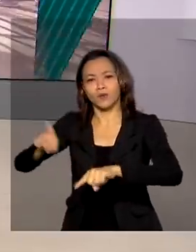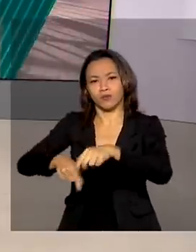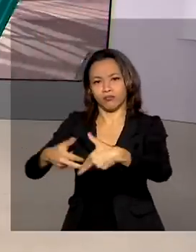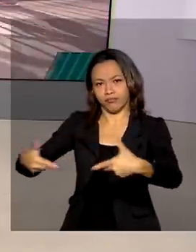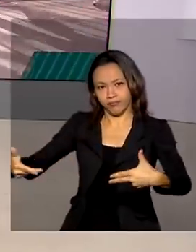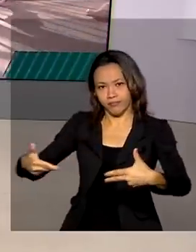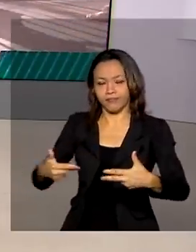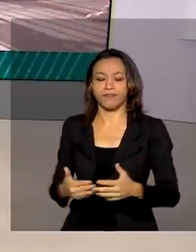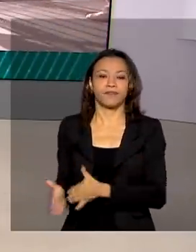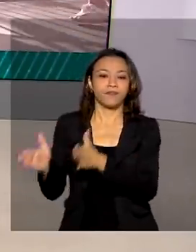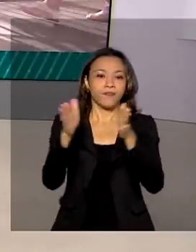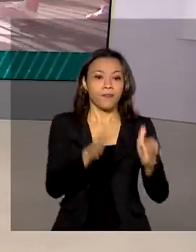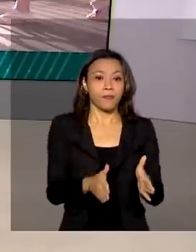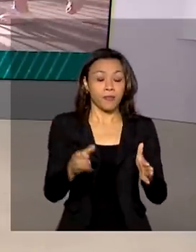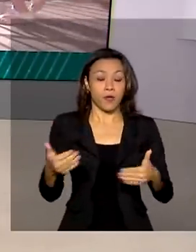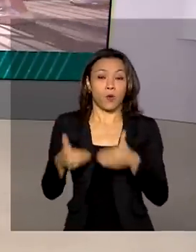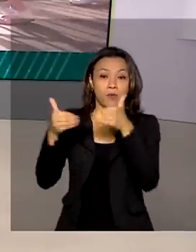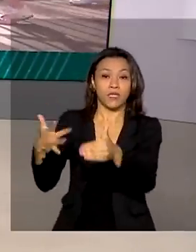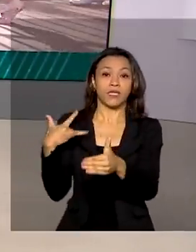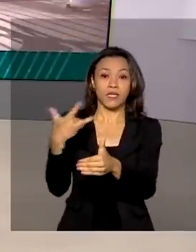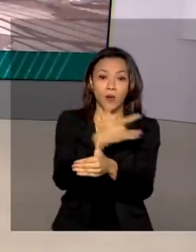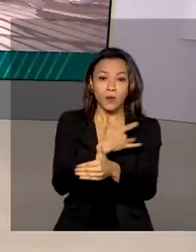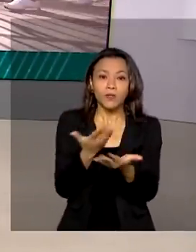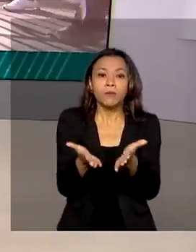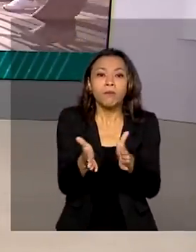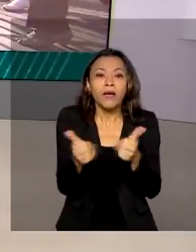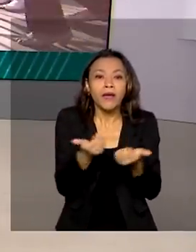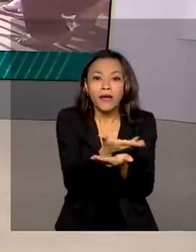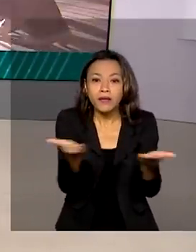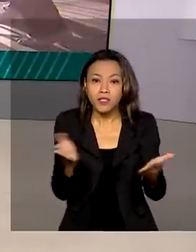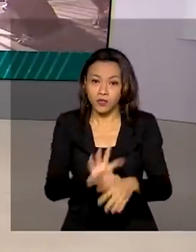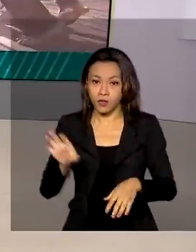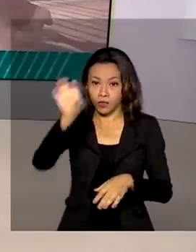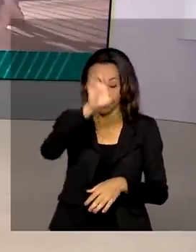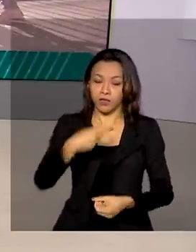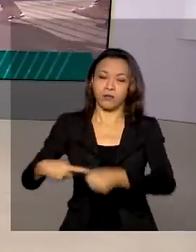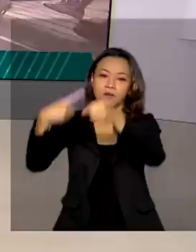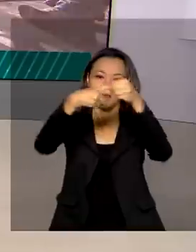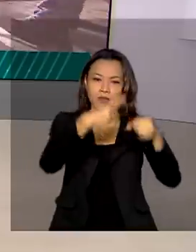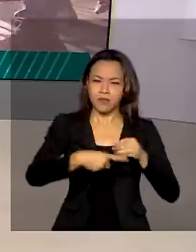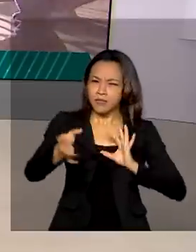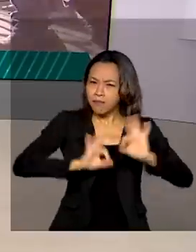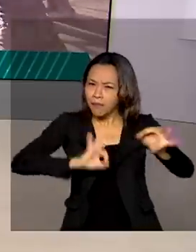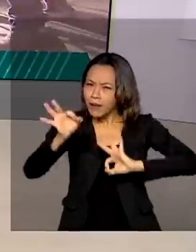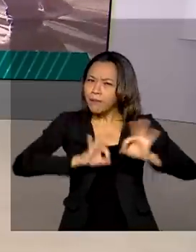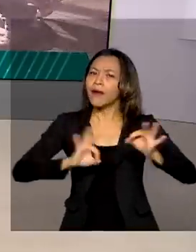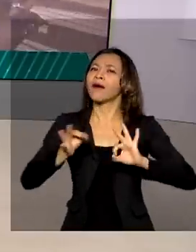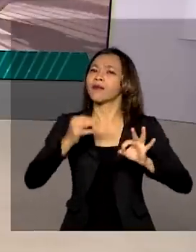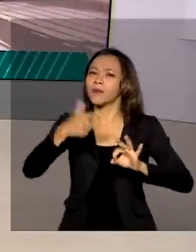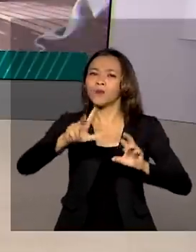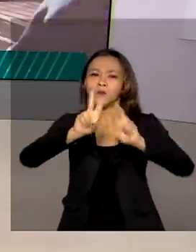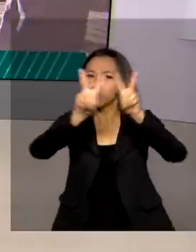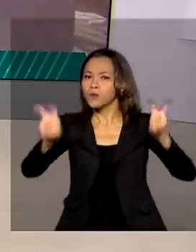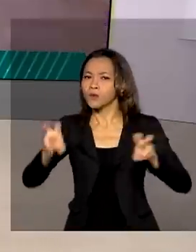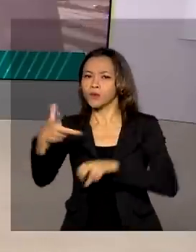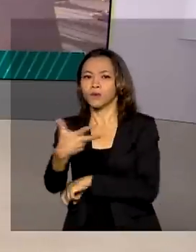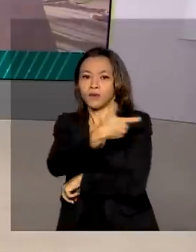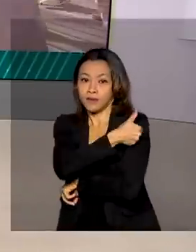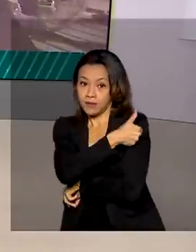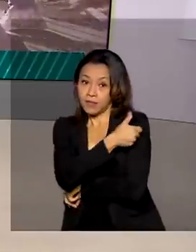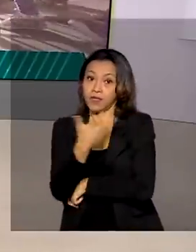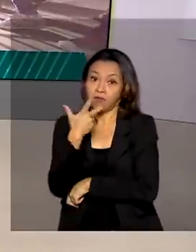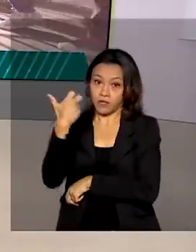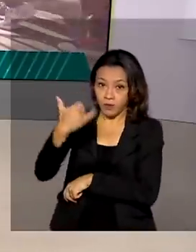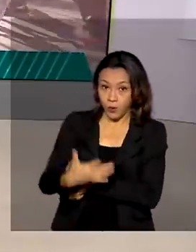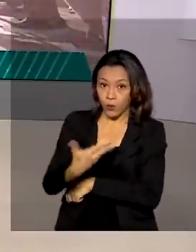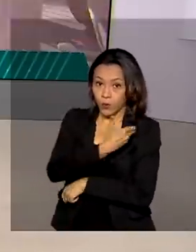E o Ministério da Saúde solicita que estados e municípios se preparem para o aumento da demanda pela vacinação. Isso porque a previsão do